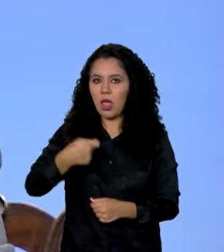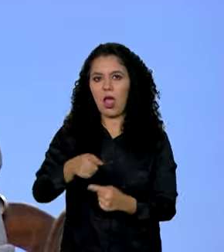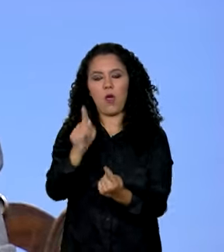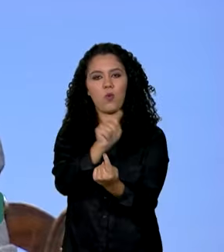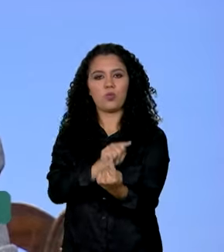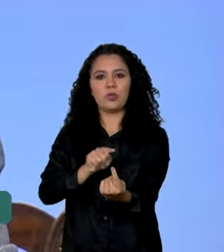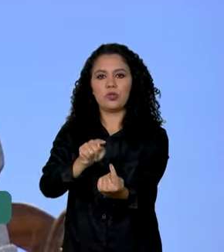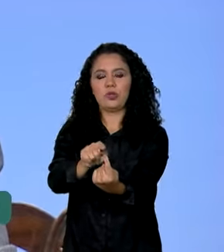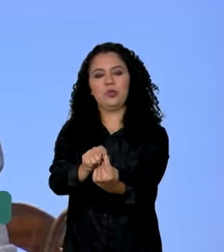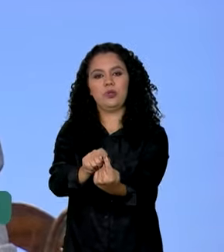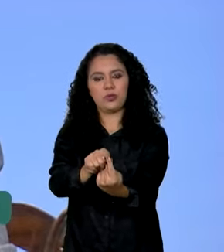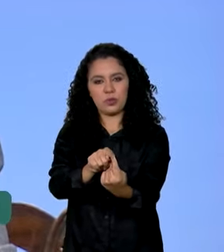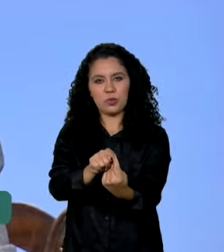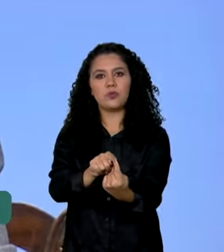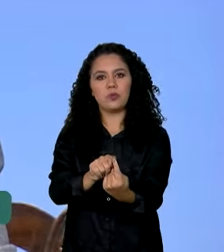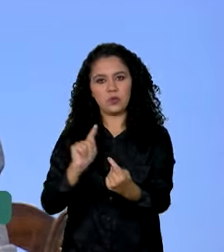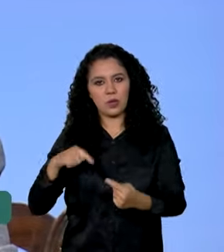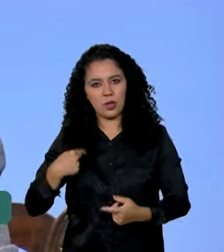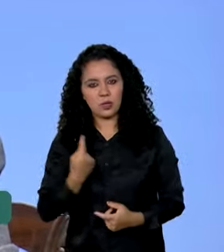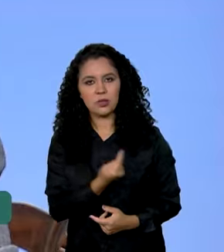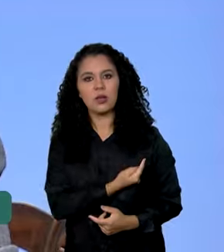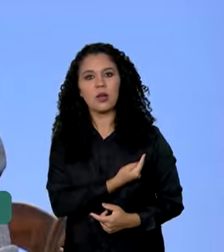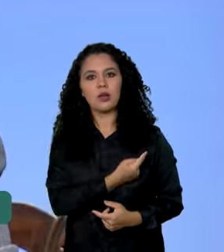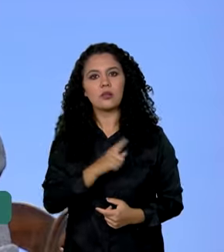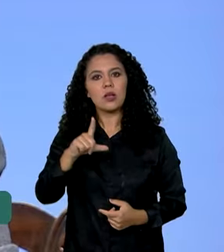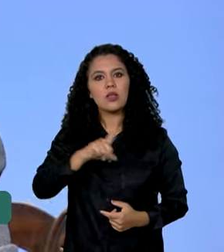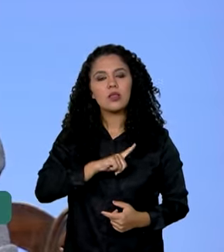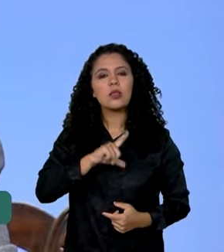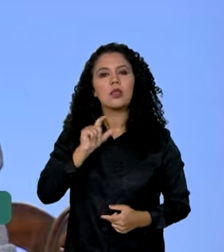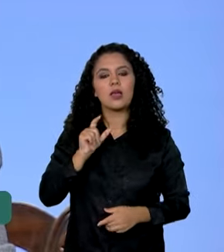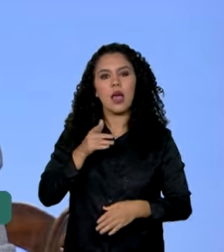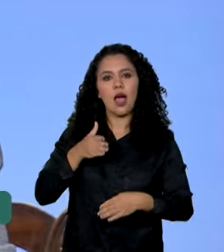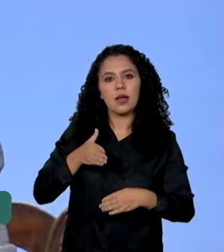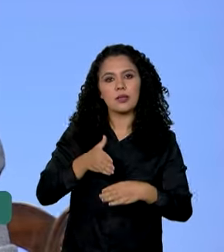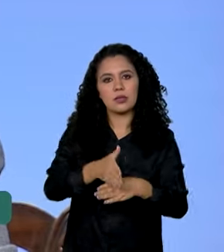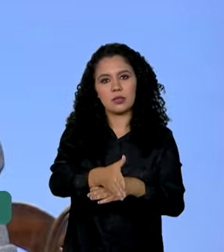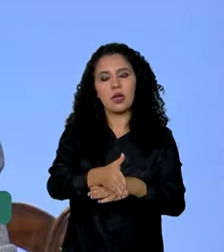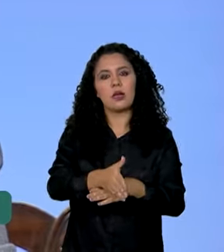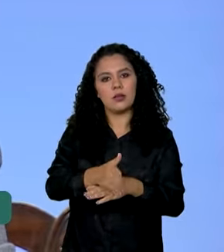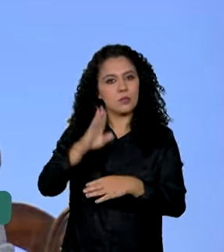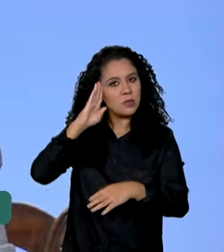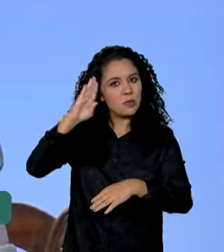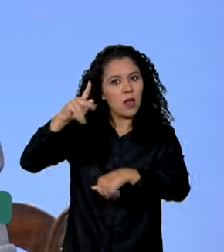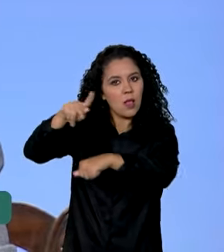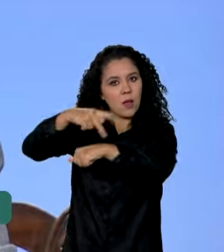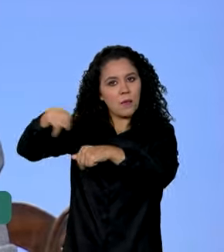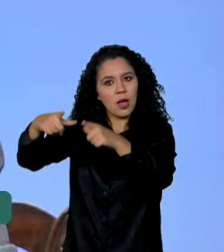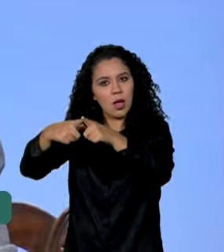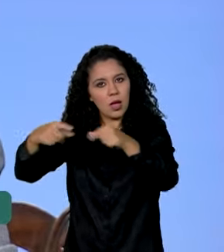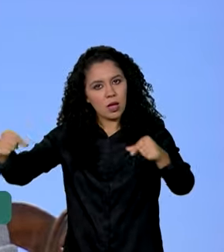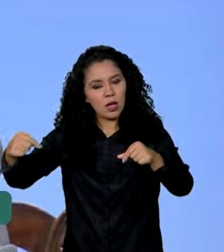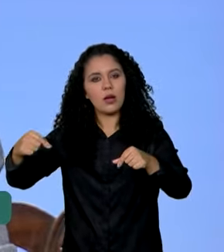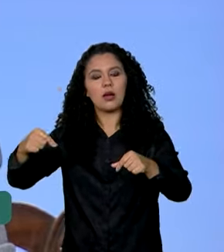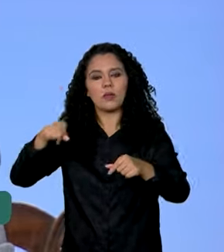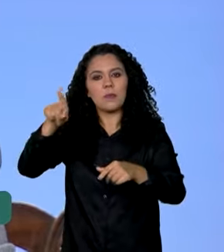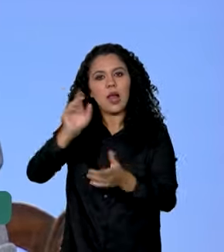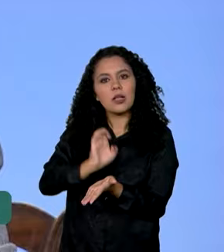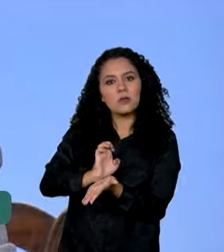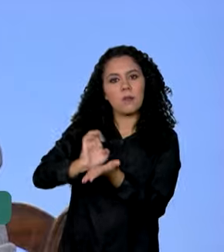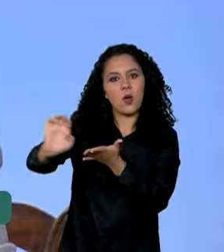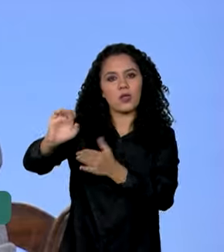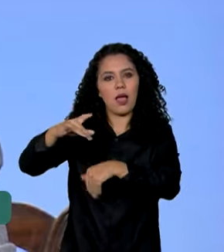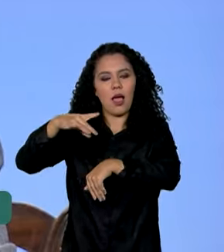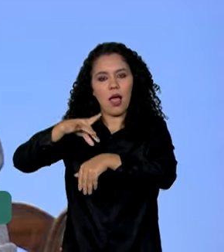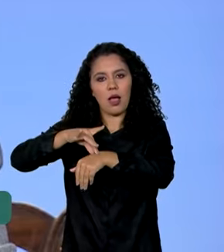é nós obtermos acesso ao mercado japonês para a nossa carne bovina e